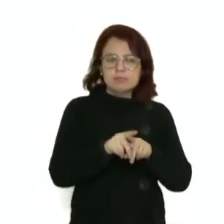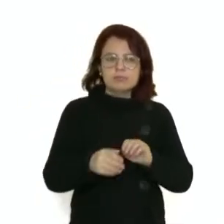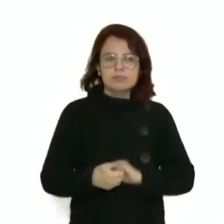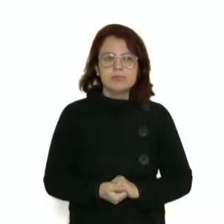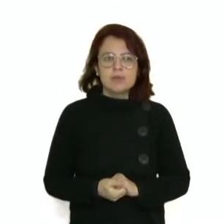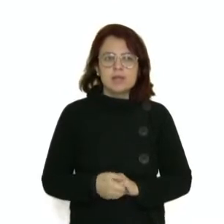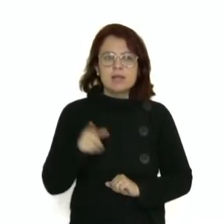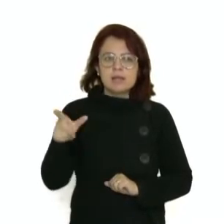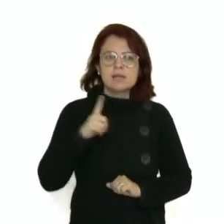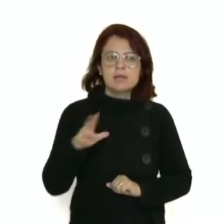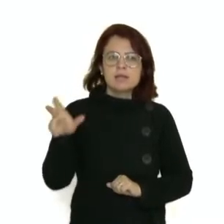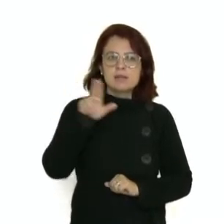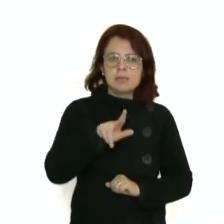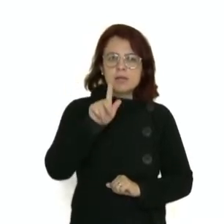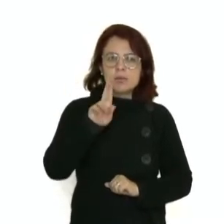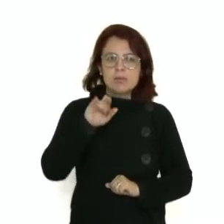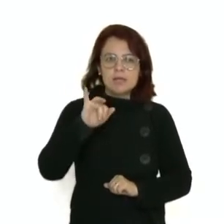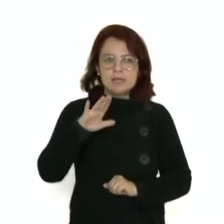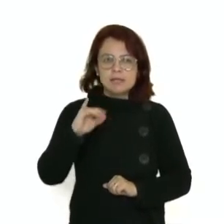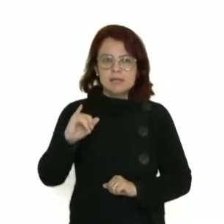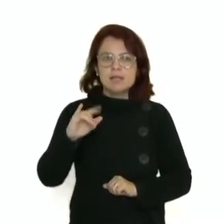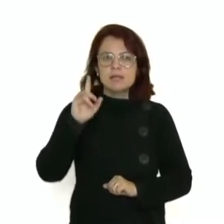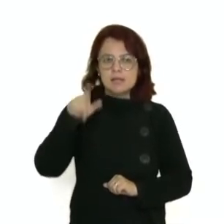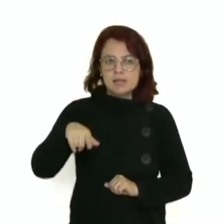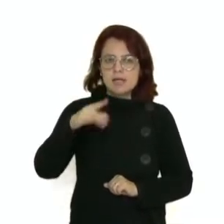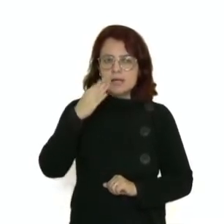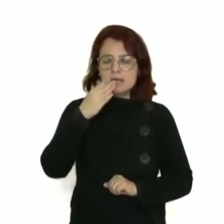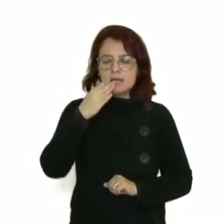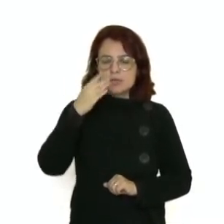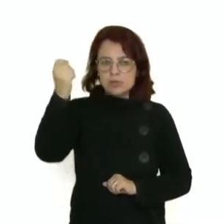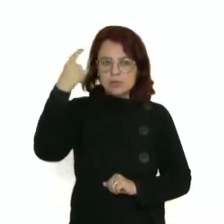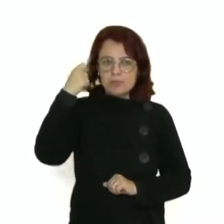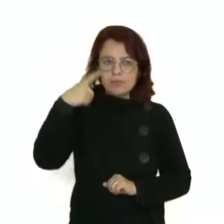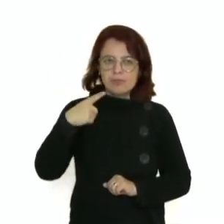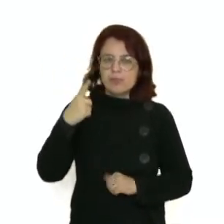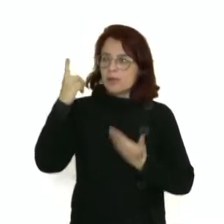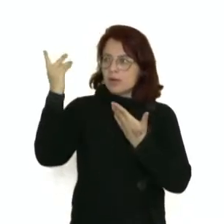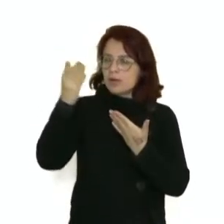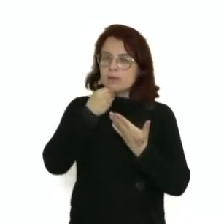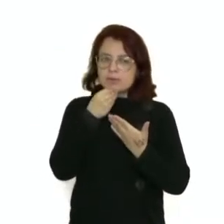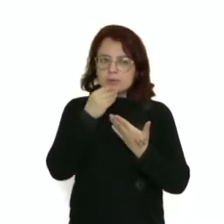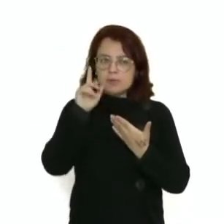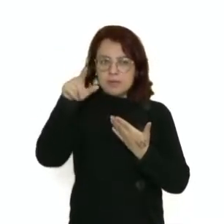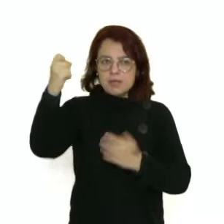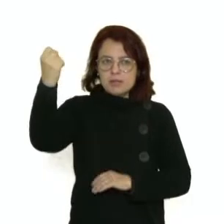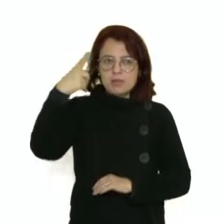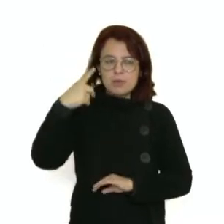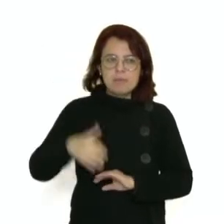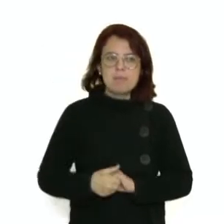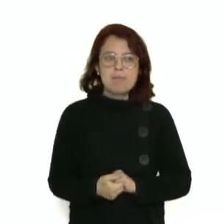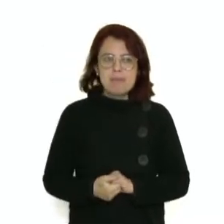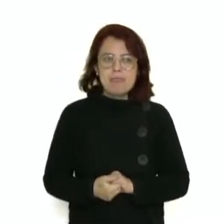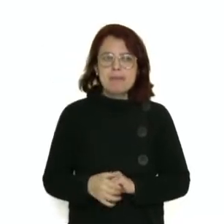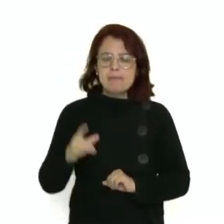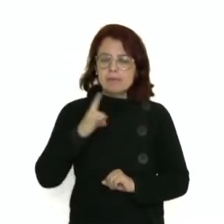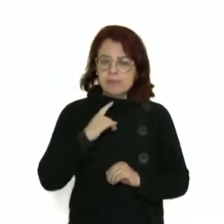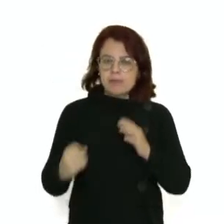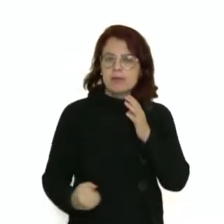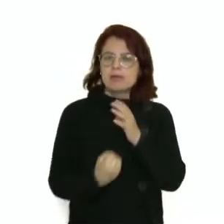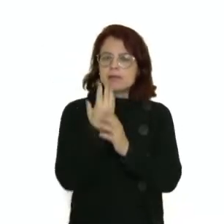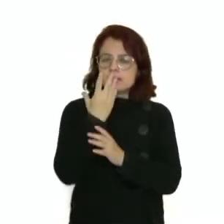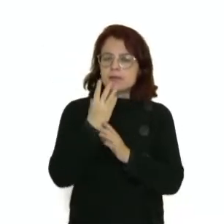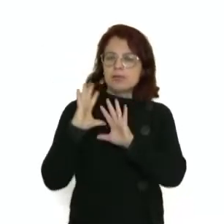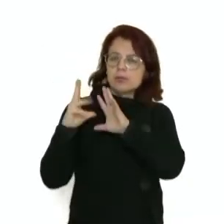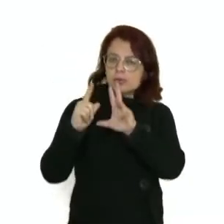Guaraci, que é o sol. Guaraci, então, filho de tupã, é o sol. Também ajudou na criação de todos